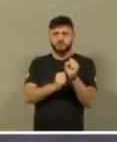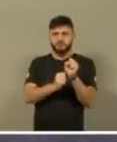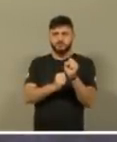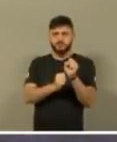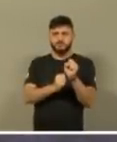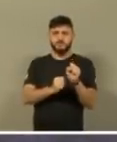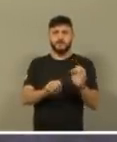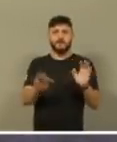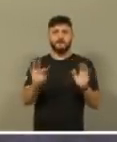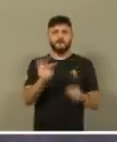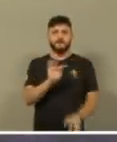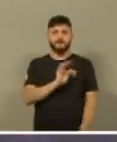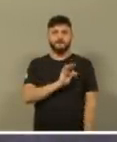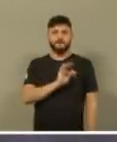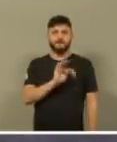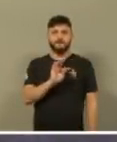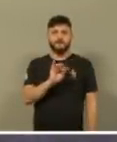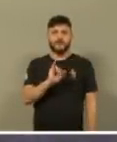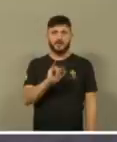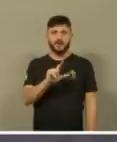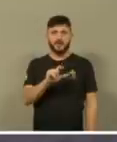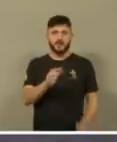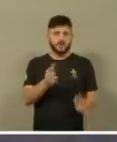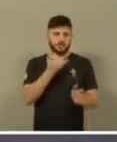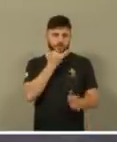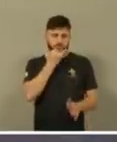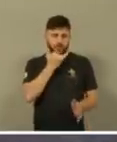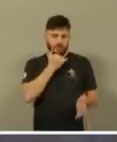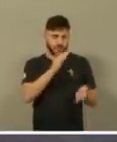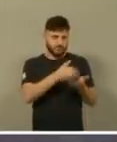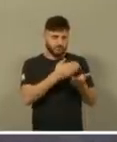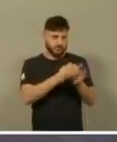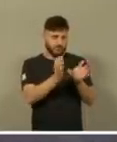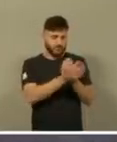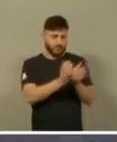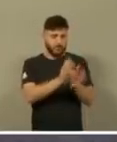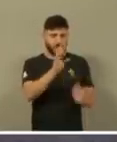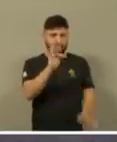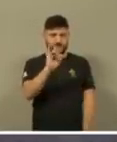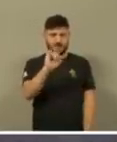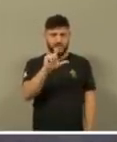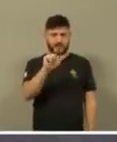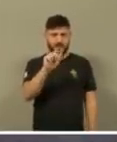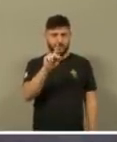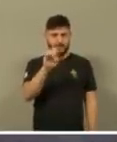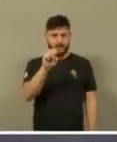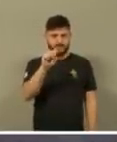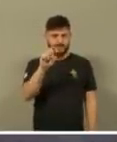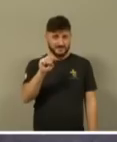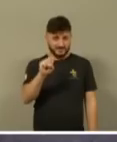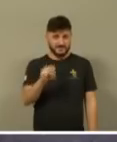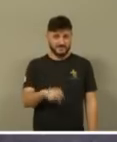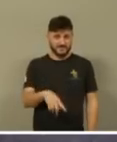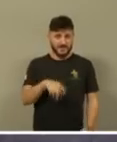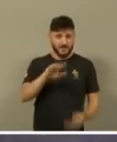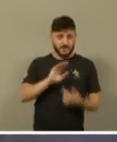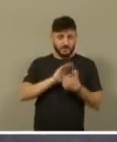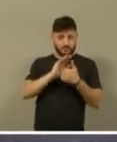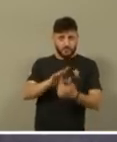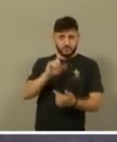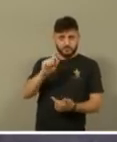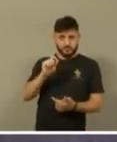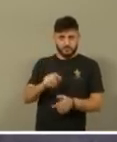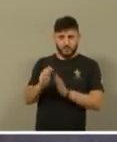Filipenses capítulo 4, 6, 7, a oração é a mais poderosa arma para nos defender dos